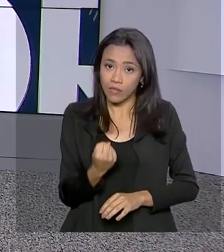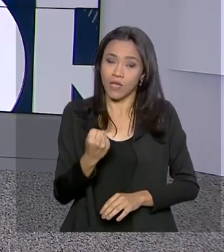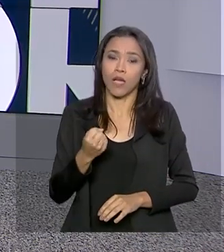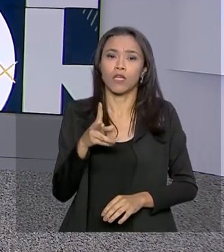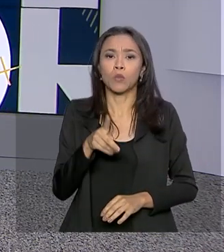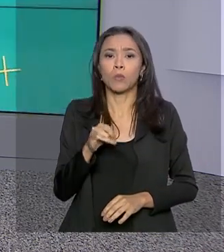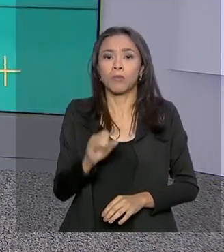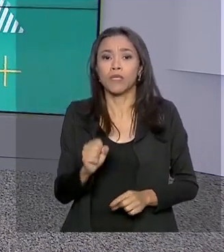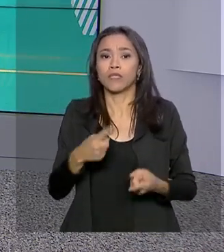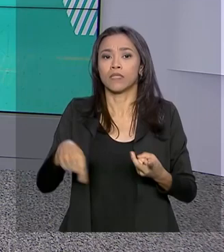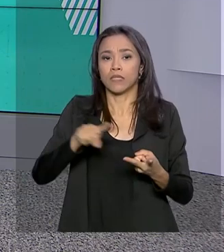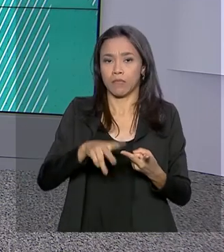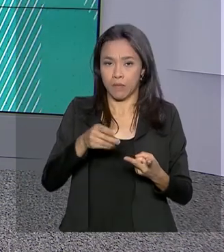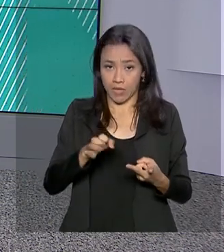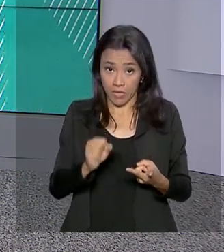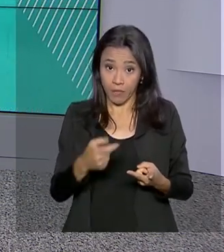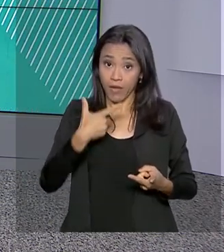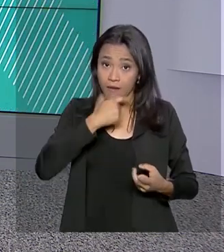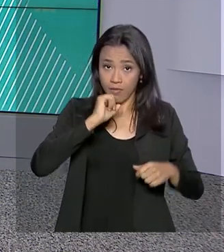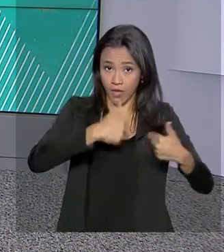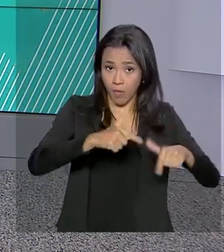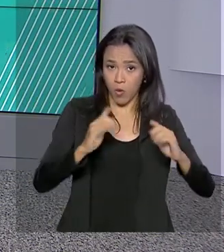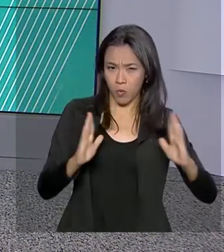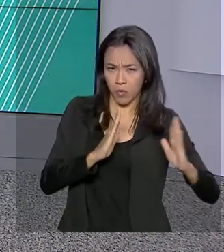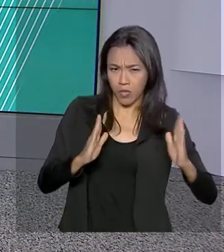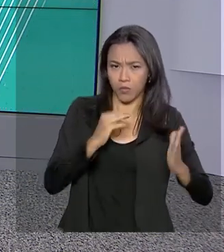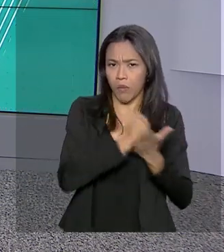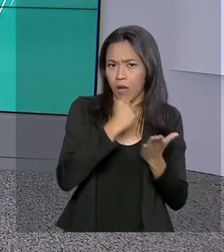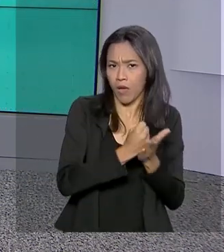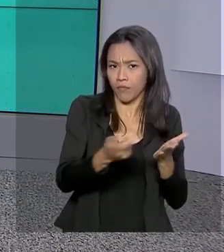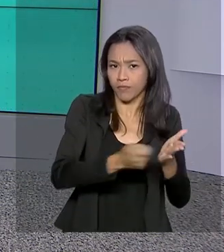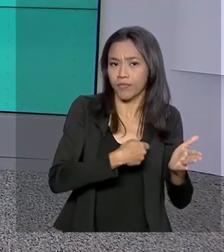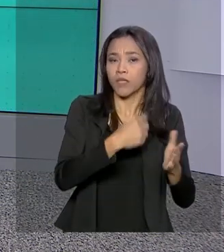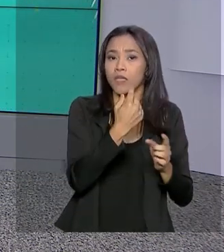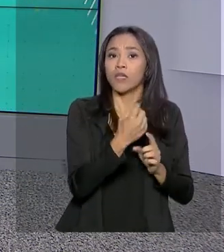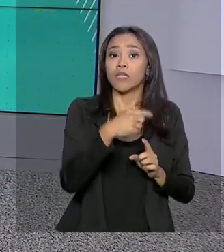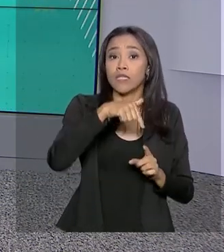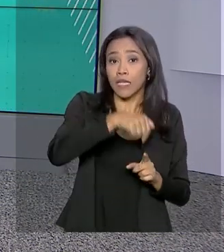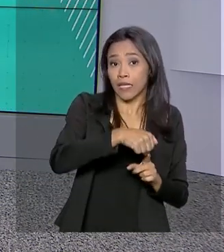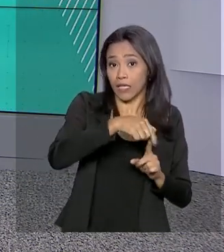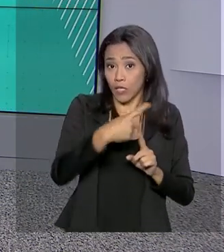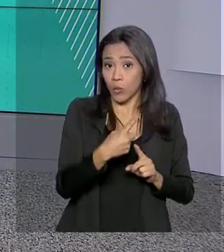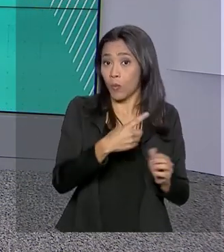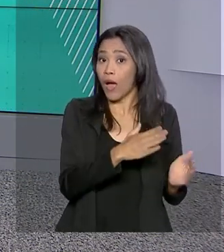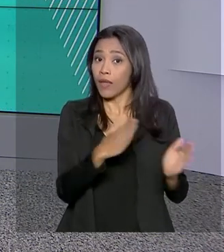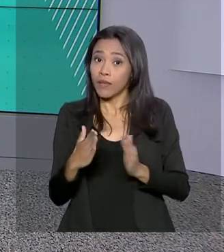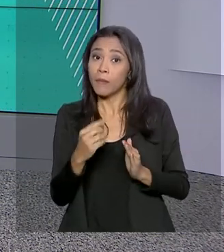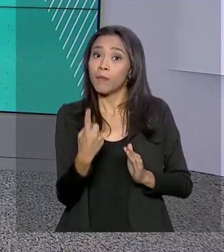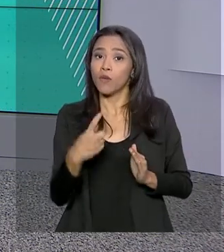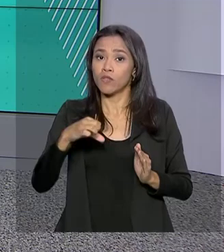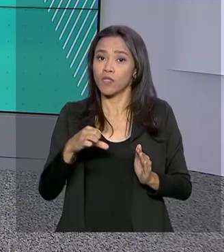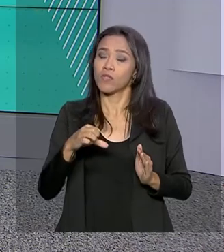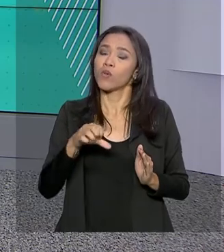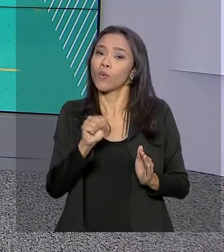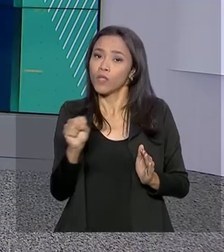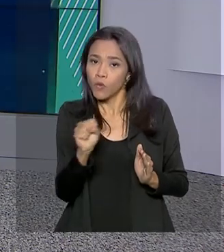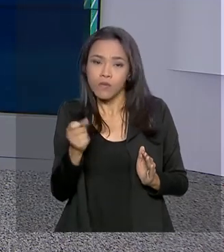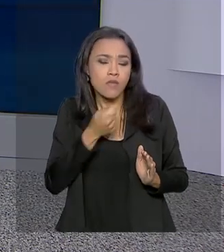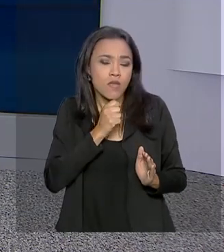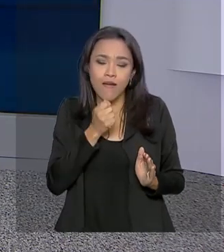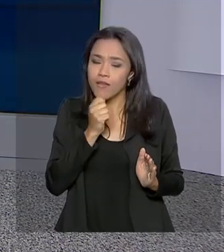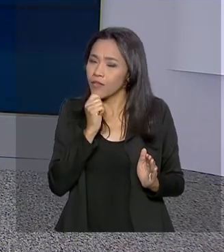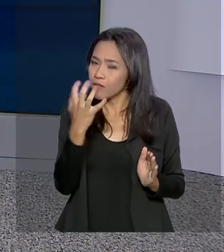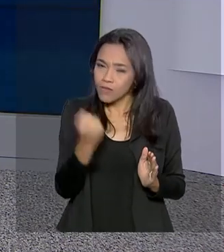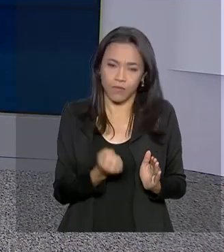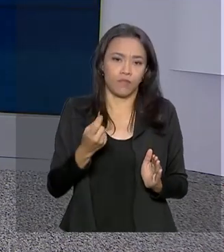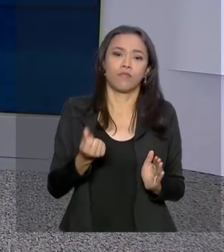PASEP, quem trabalhou com carteira assinada, entre 1971 e 1988 e ainda não retirou os